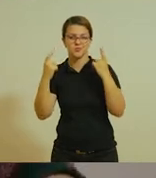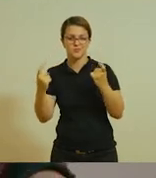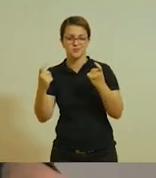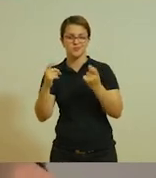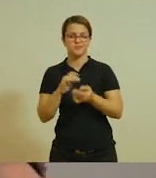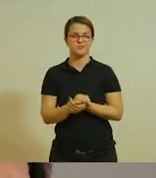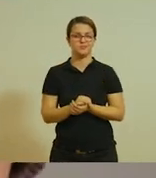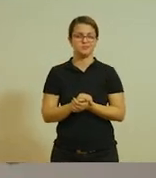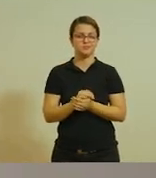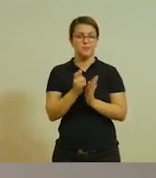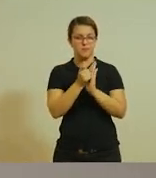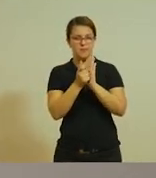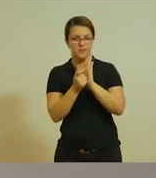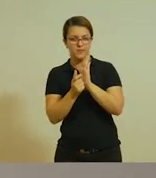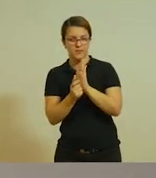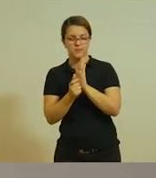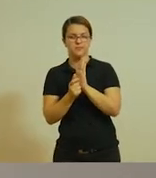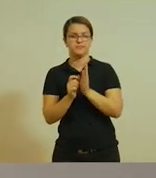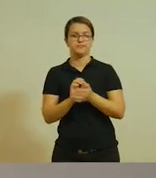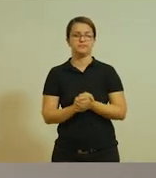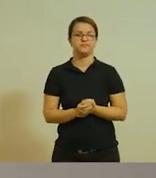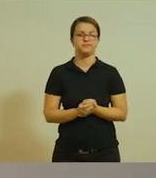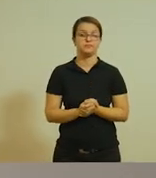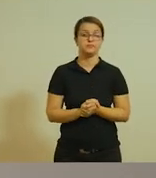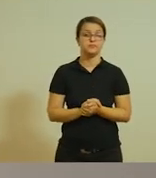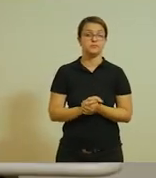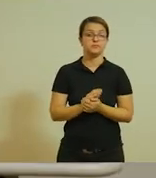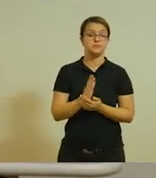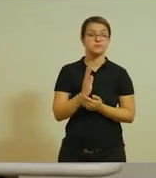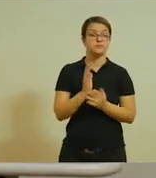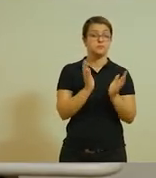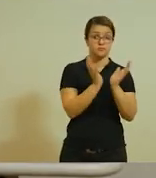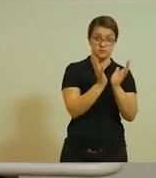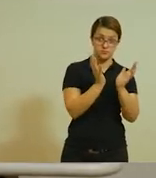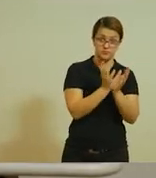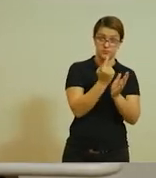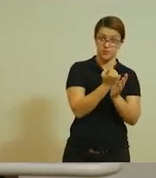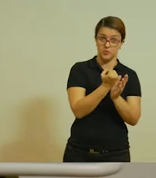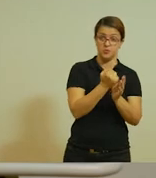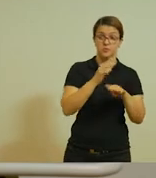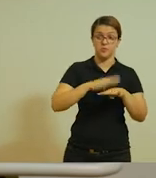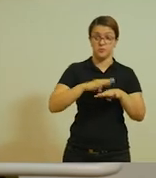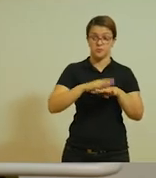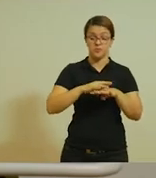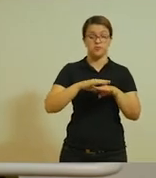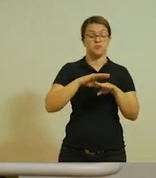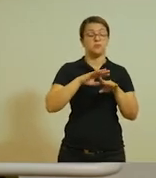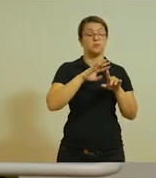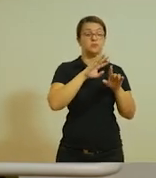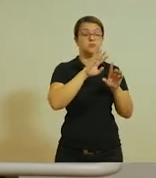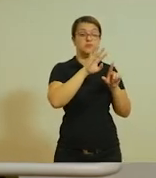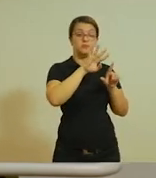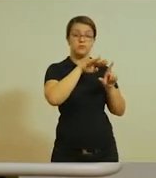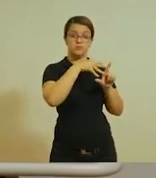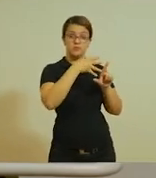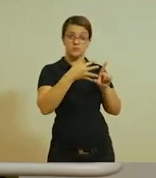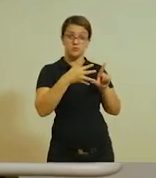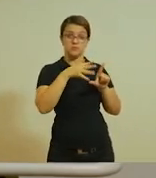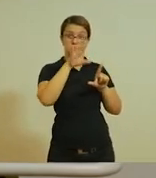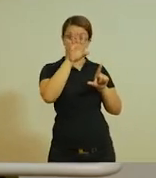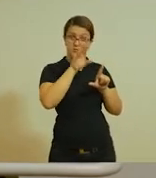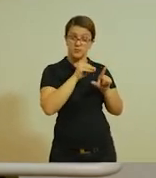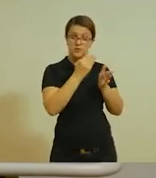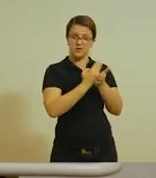Partindo agora para a matemática, o termo 1 irá criar um quadro similar a este no seu caderno,